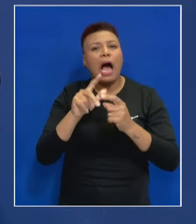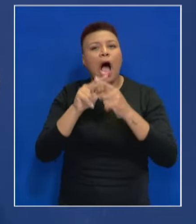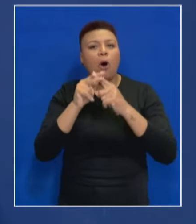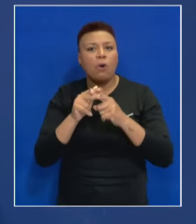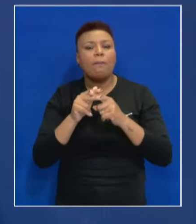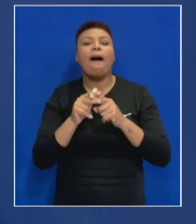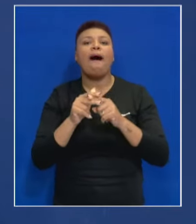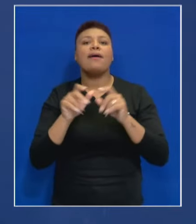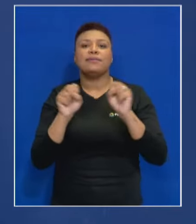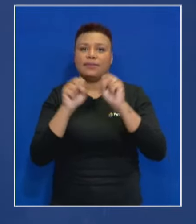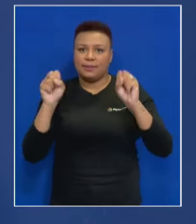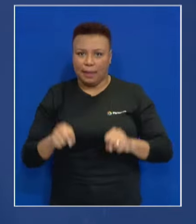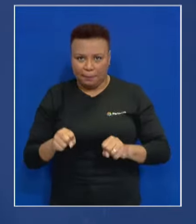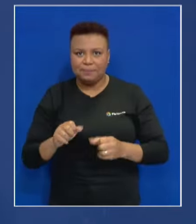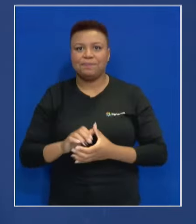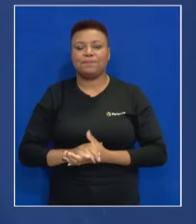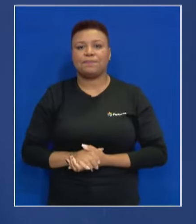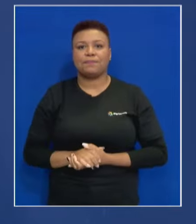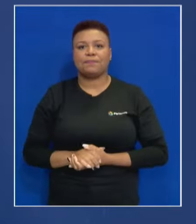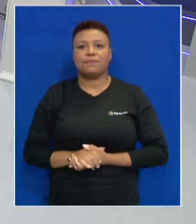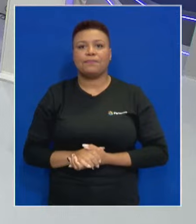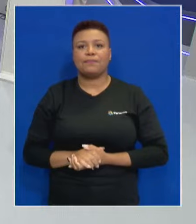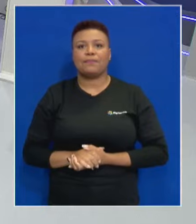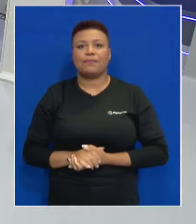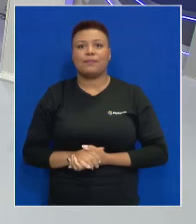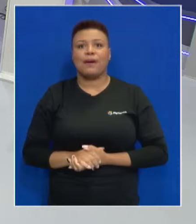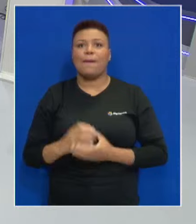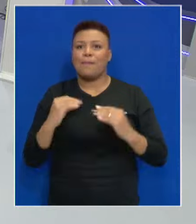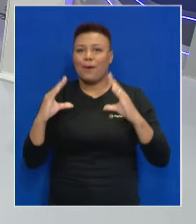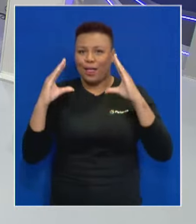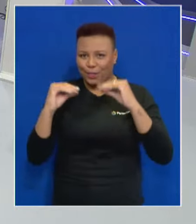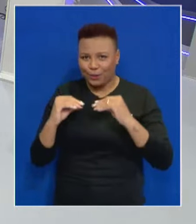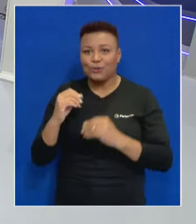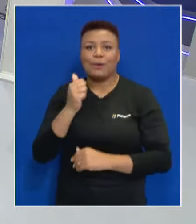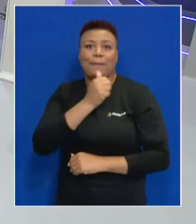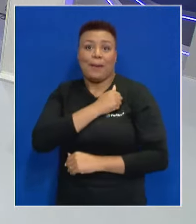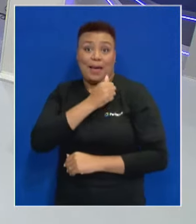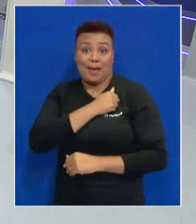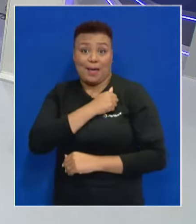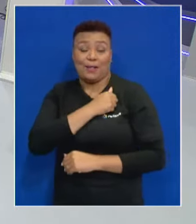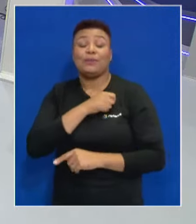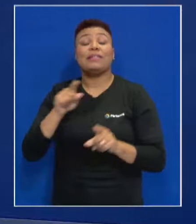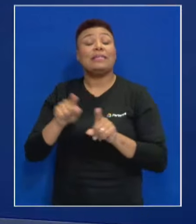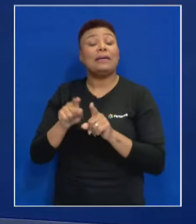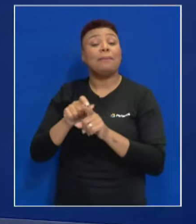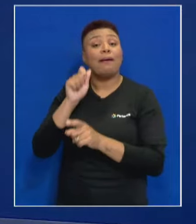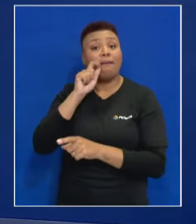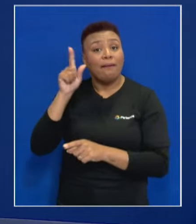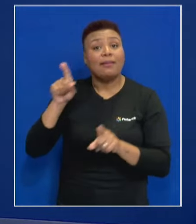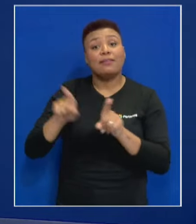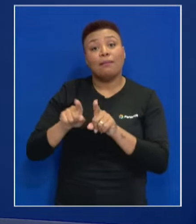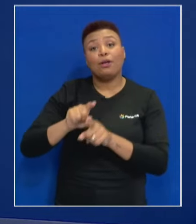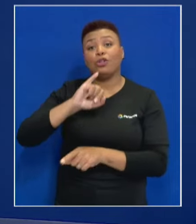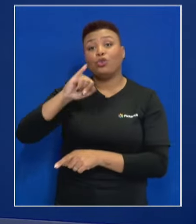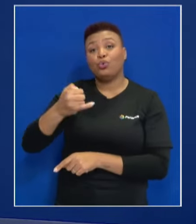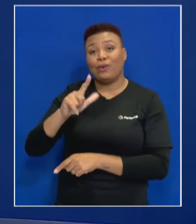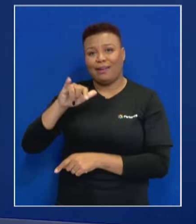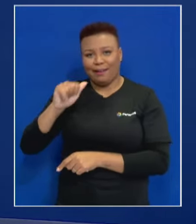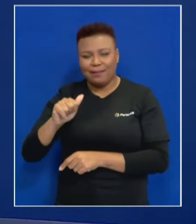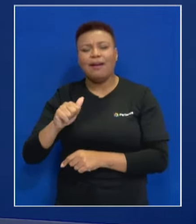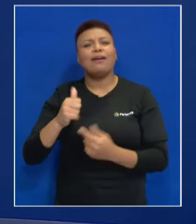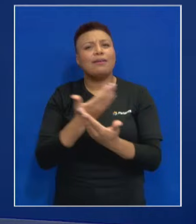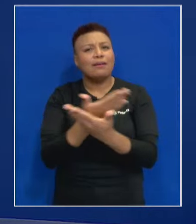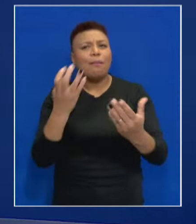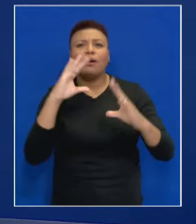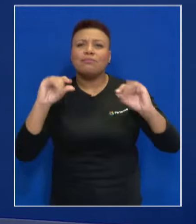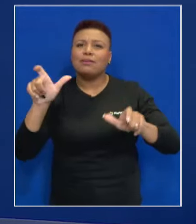sistema? Bom, boa noite, Melo. Boa noite, candidato Marido Rosário, candidato Juliana, Osíris. Boa noite a